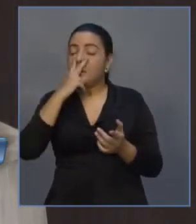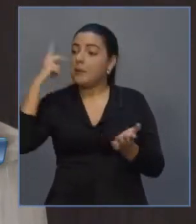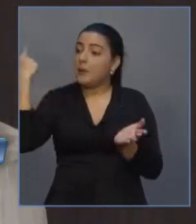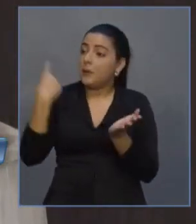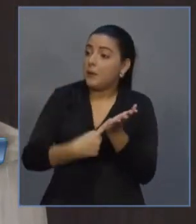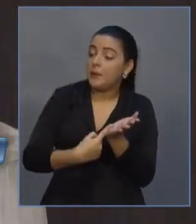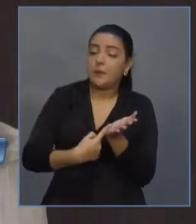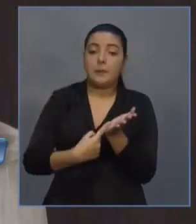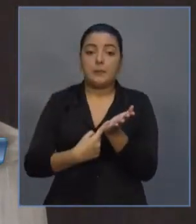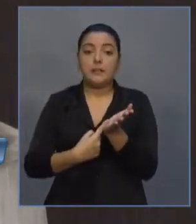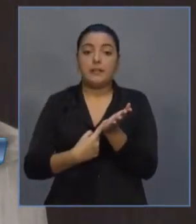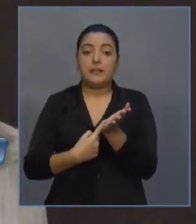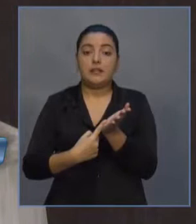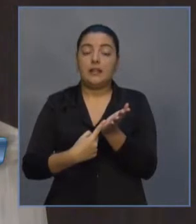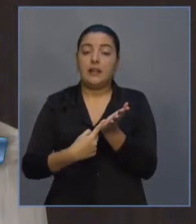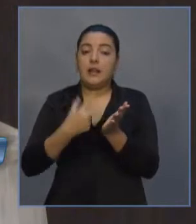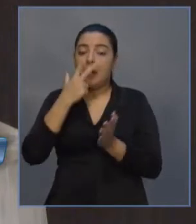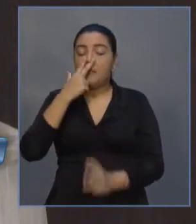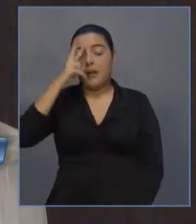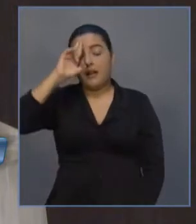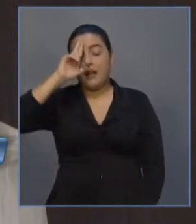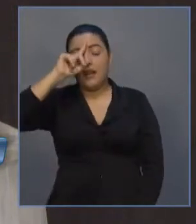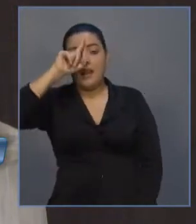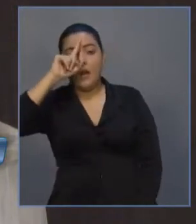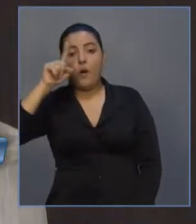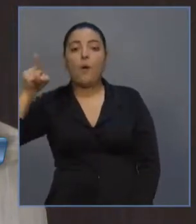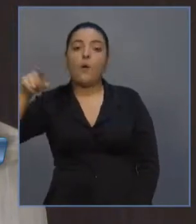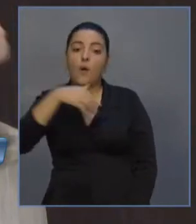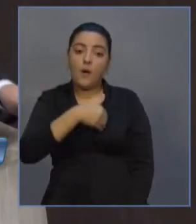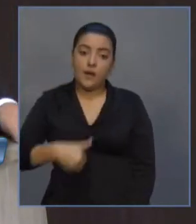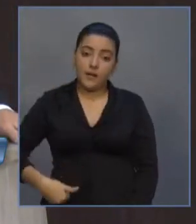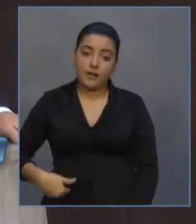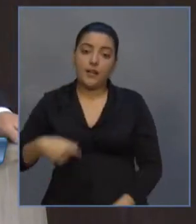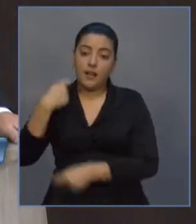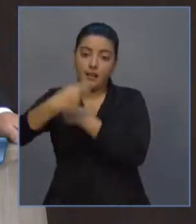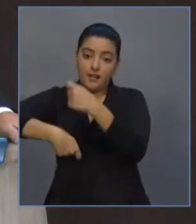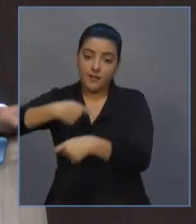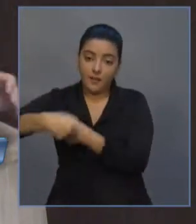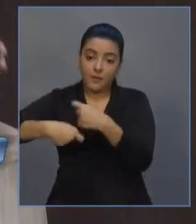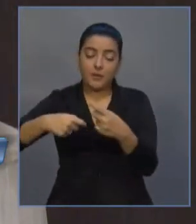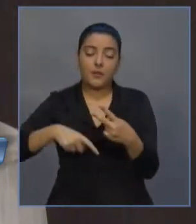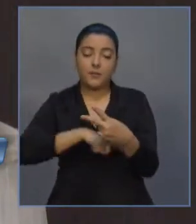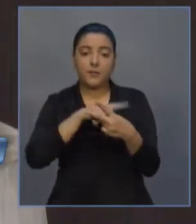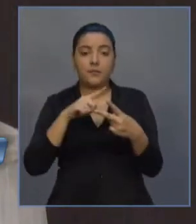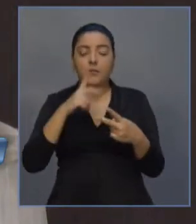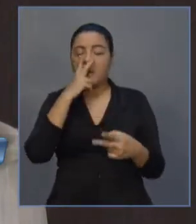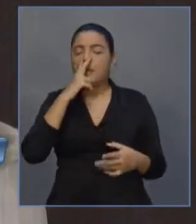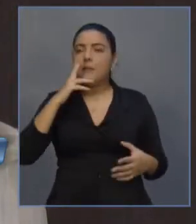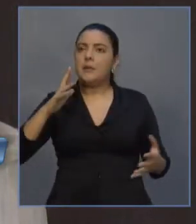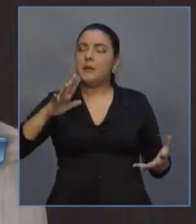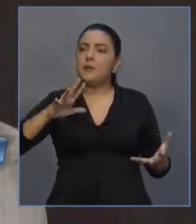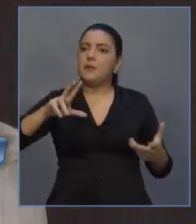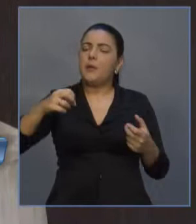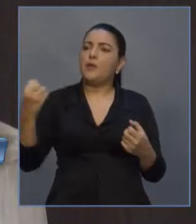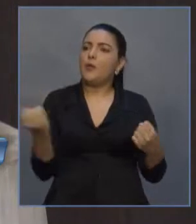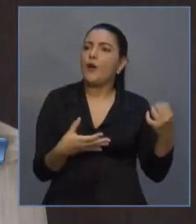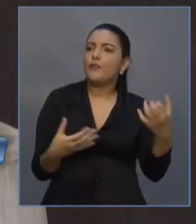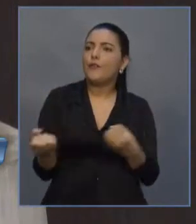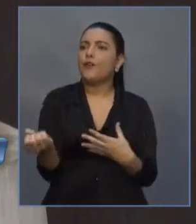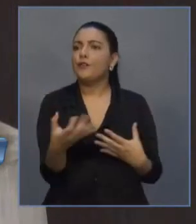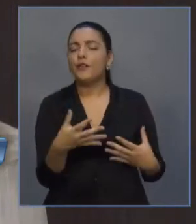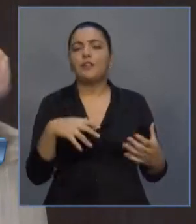numa concepção absolutamente equivocada de economia. O mundo está pensando em uma nova economia.